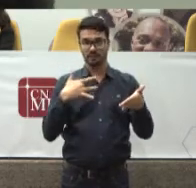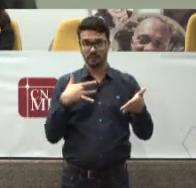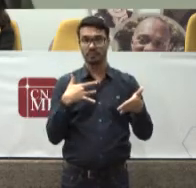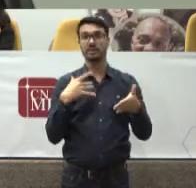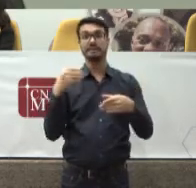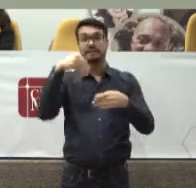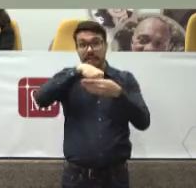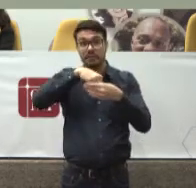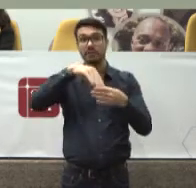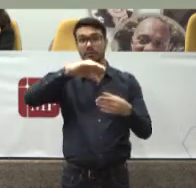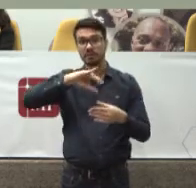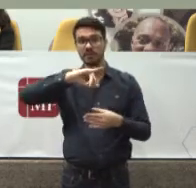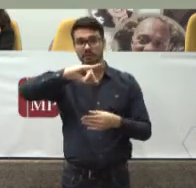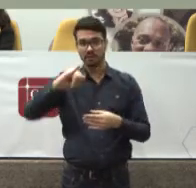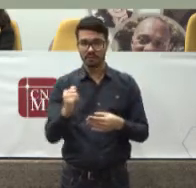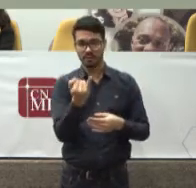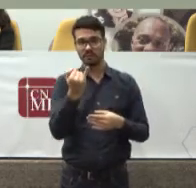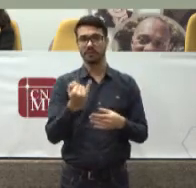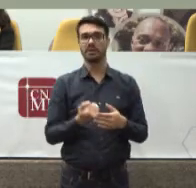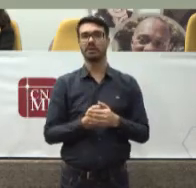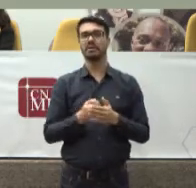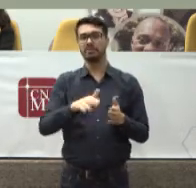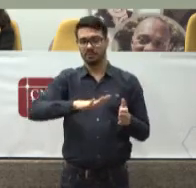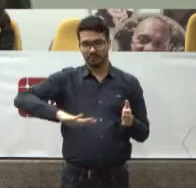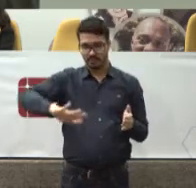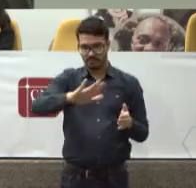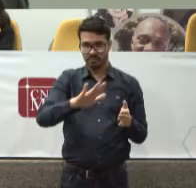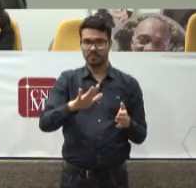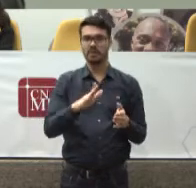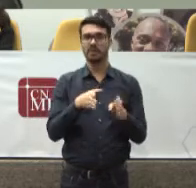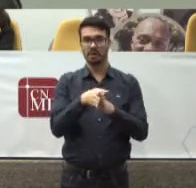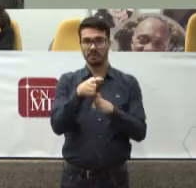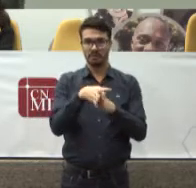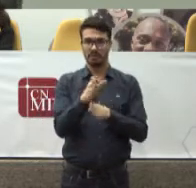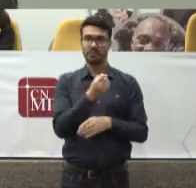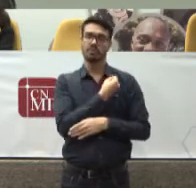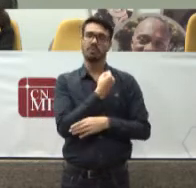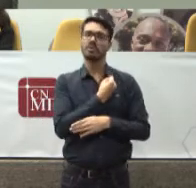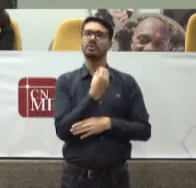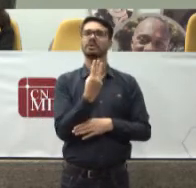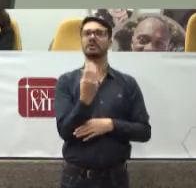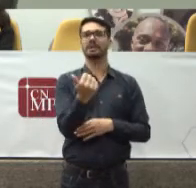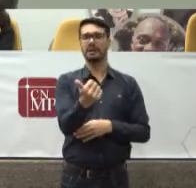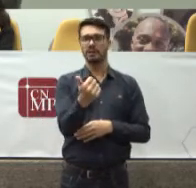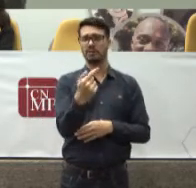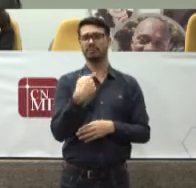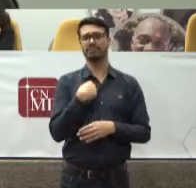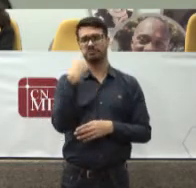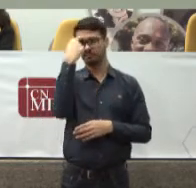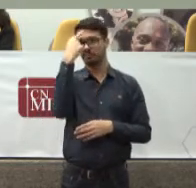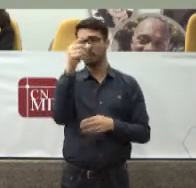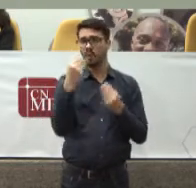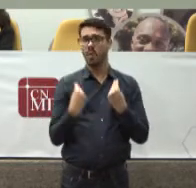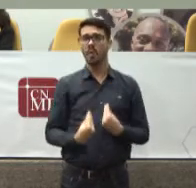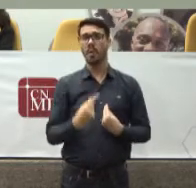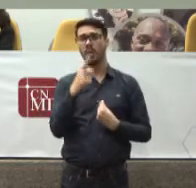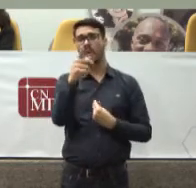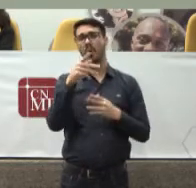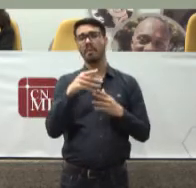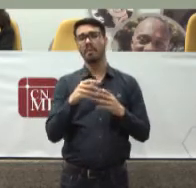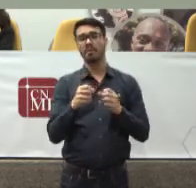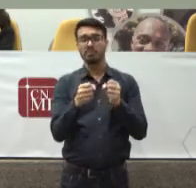Inspirada Na Recomendação 31 Que começa a pensar Como é que o Poder Judiciário